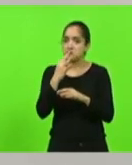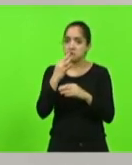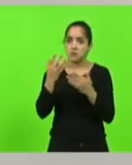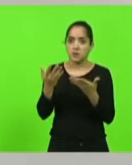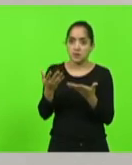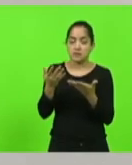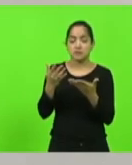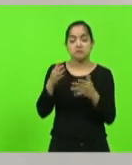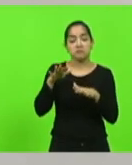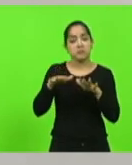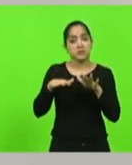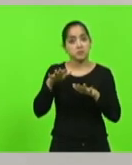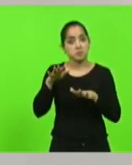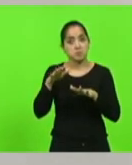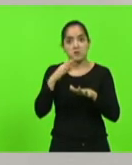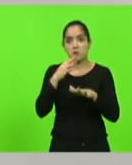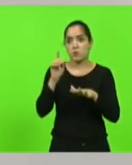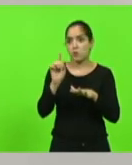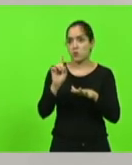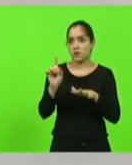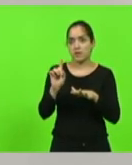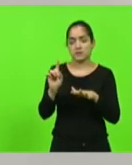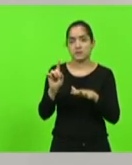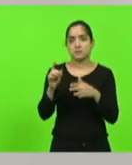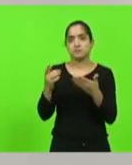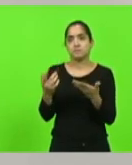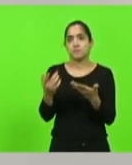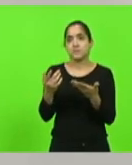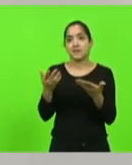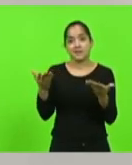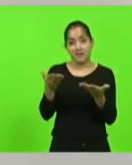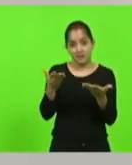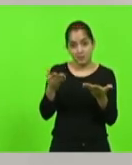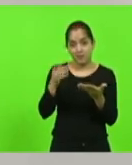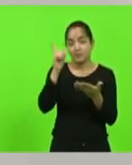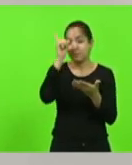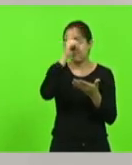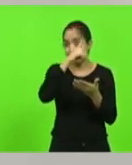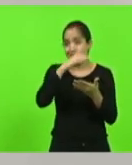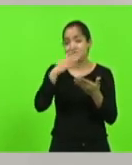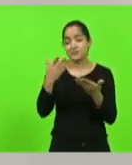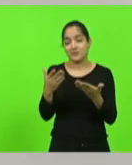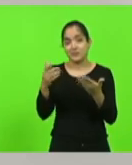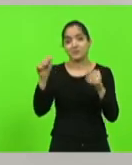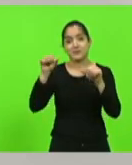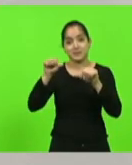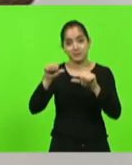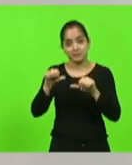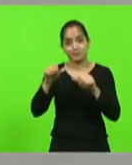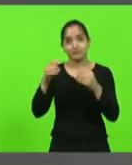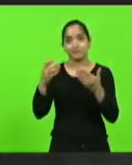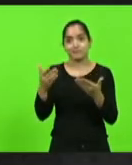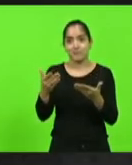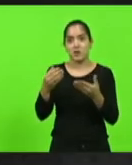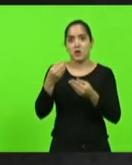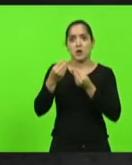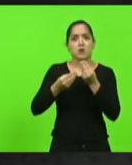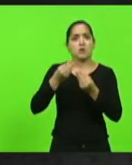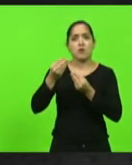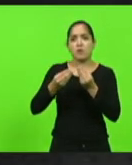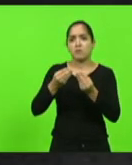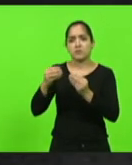mas provavelmente não conhecem ninguém. Agora, vai ficar mais difícil ainda, porque vão ser julgados pelos próprios pares. Como é os pares vão